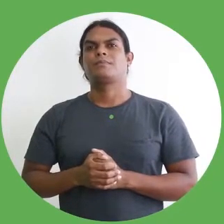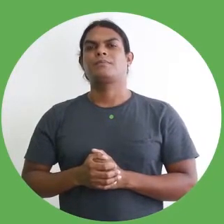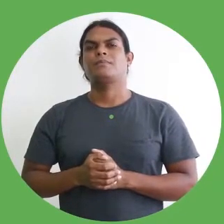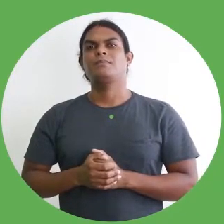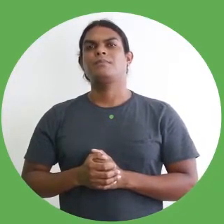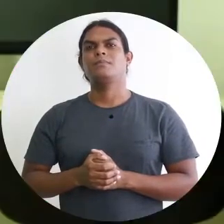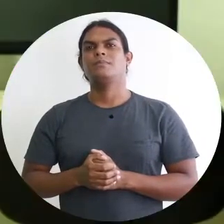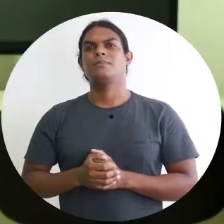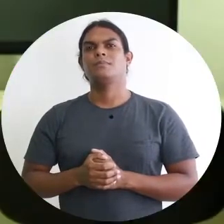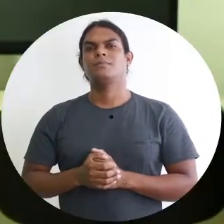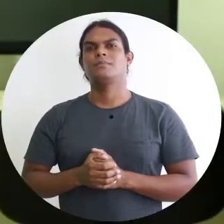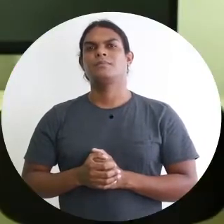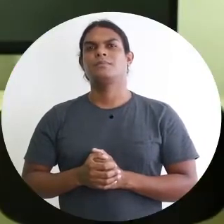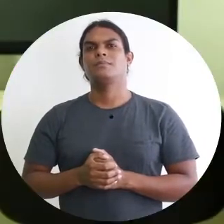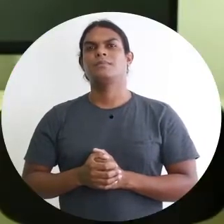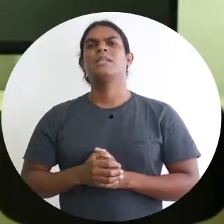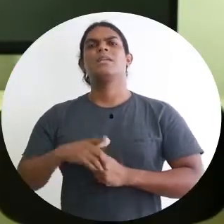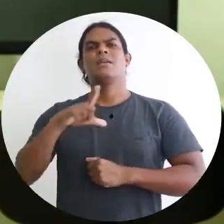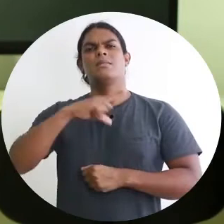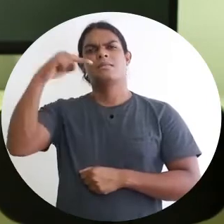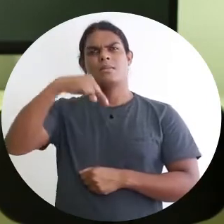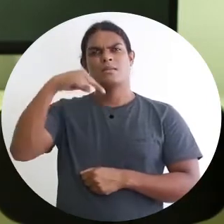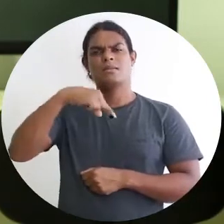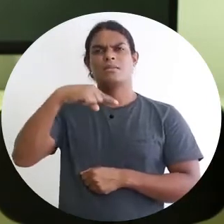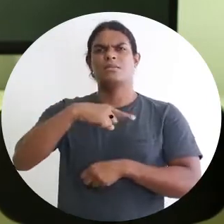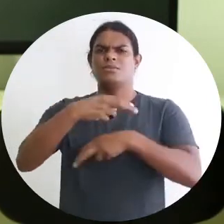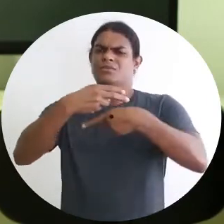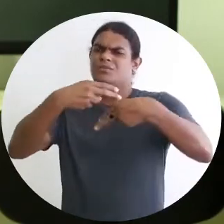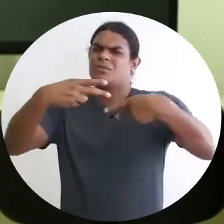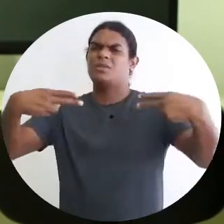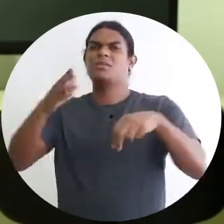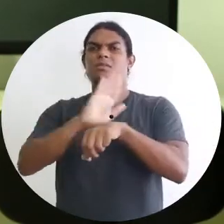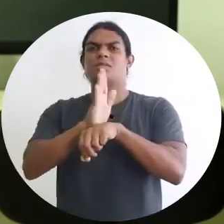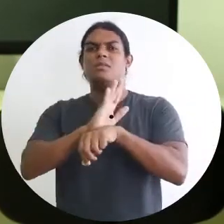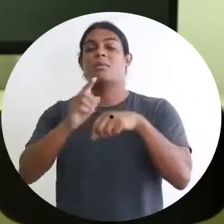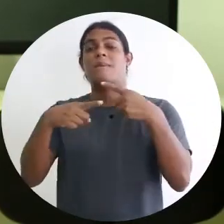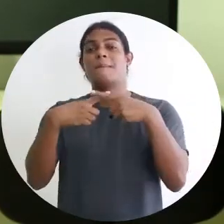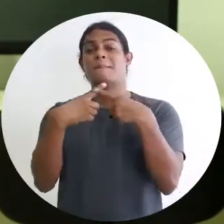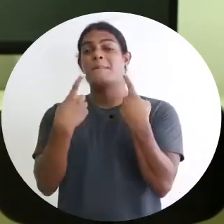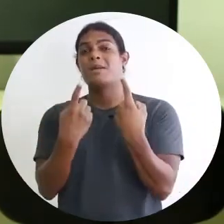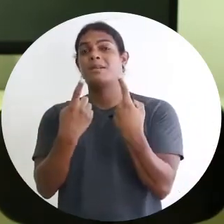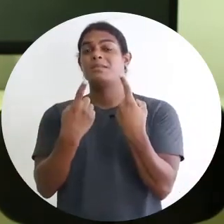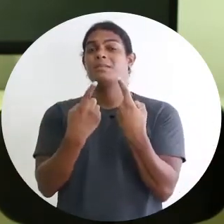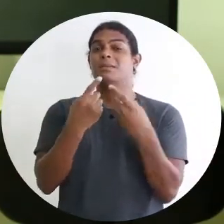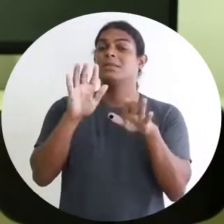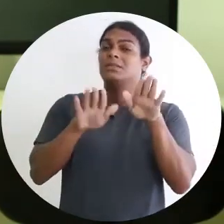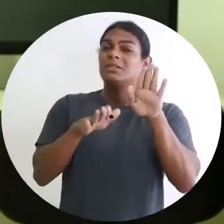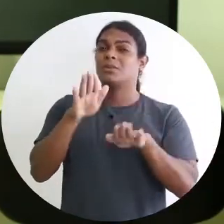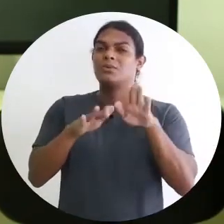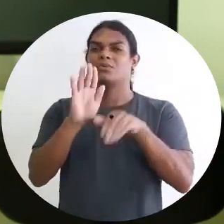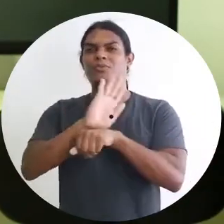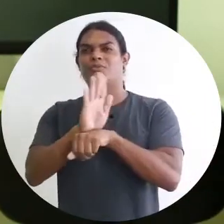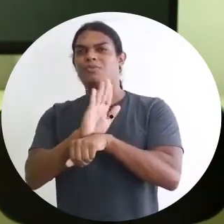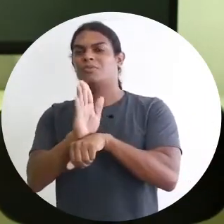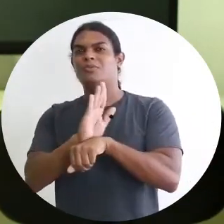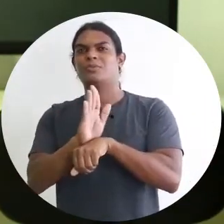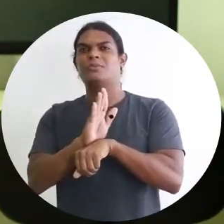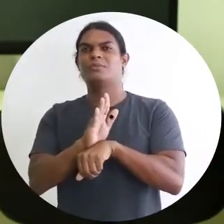salas. Ou seja, a gente tem grandes salas de cinema aqui no Estado, mas algumas exibições dessas salas são...